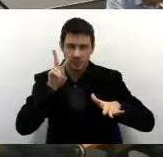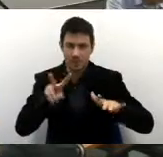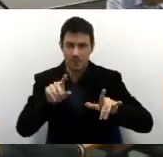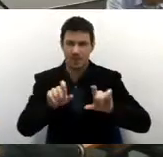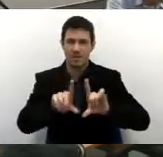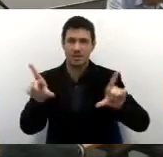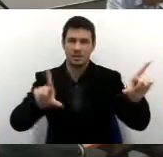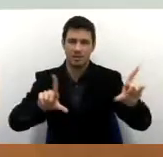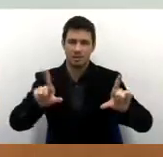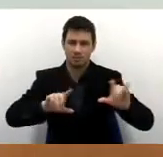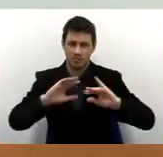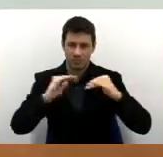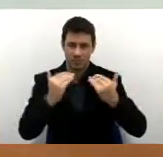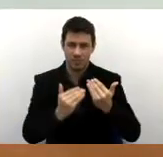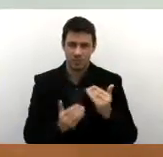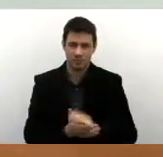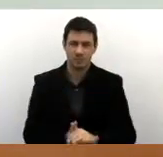Câmara.